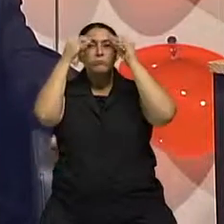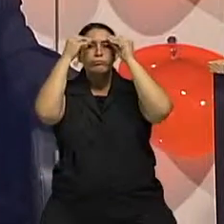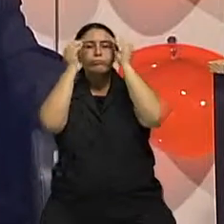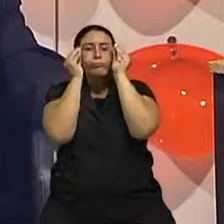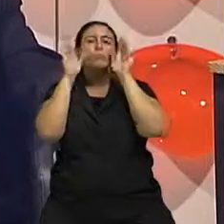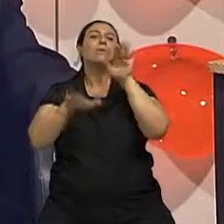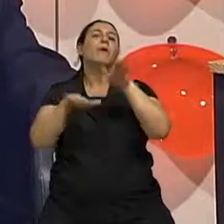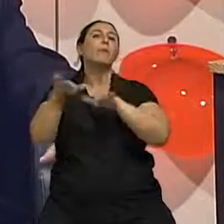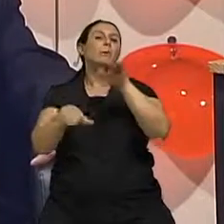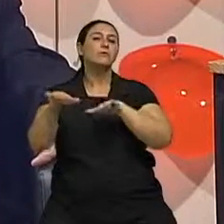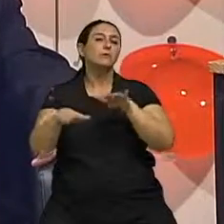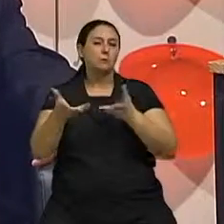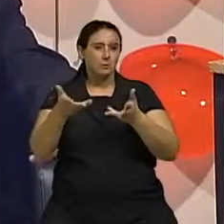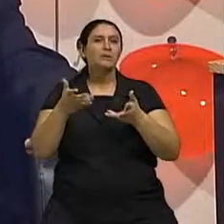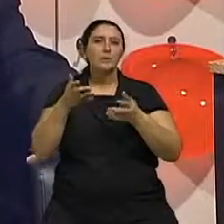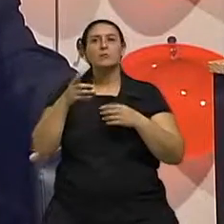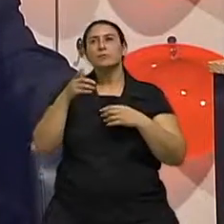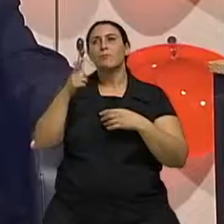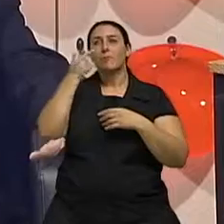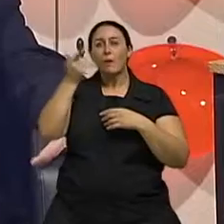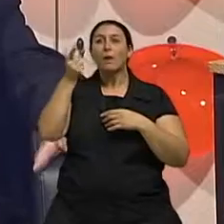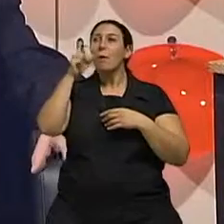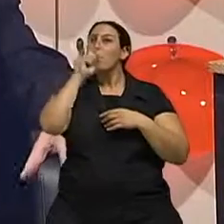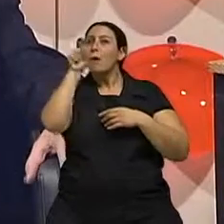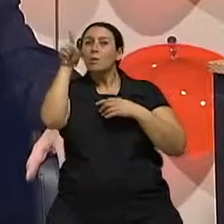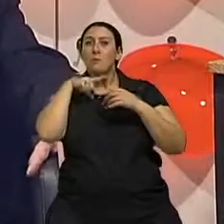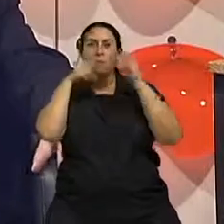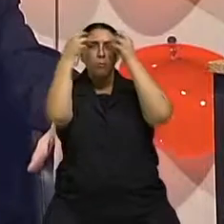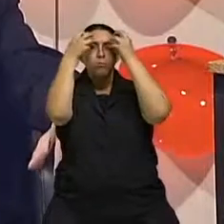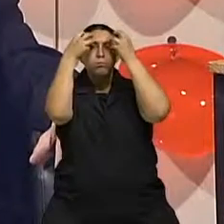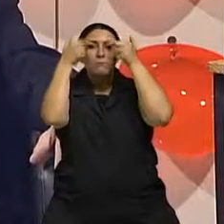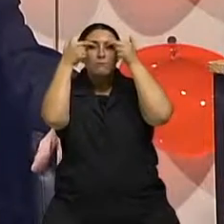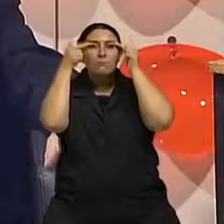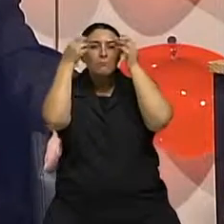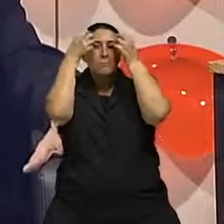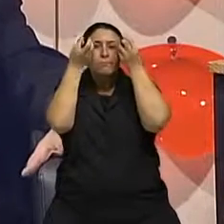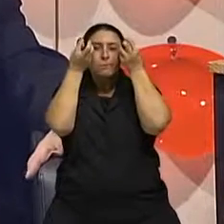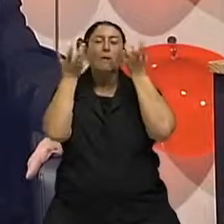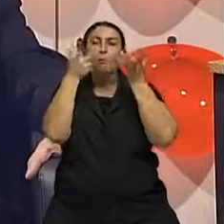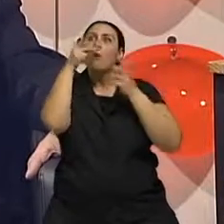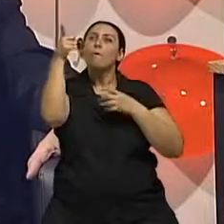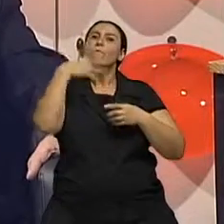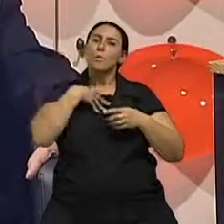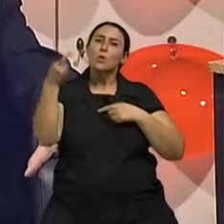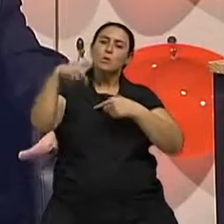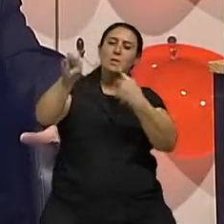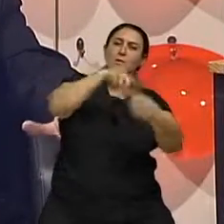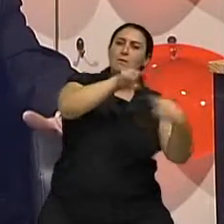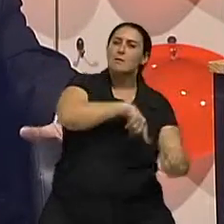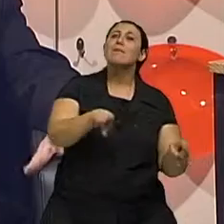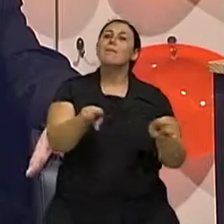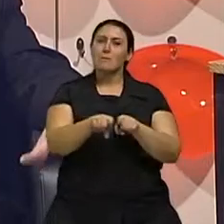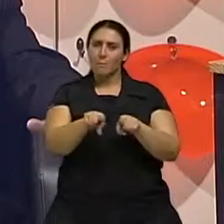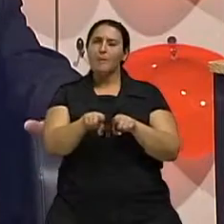Tem pais que têm as bolsas, aí tu vai vendo os filhos envelhecerem e vai aparecendo aquelas bolsas. Ah, ok. Isso é mais